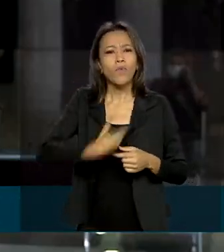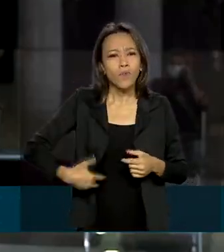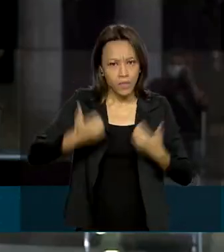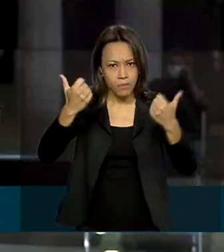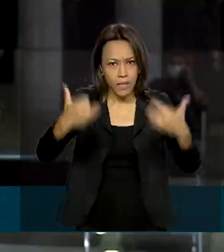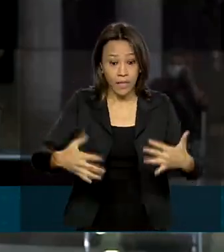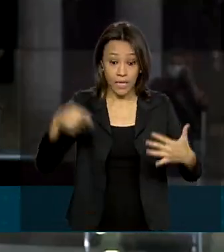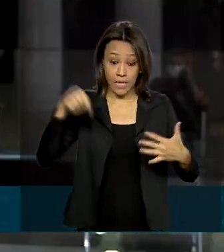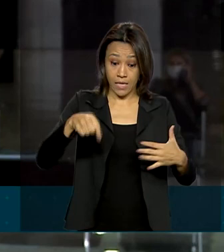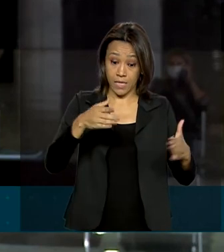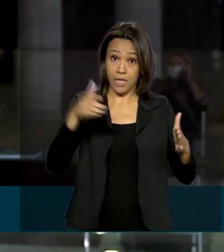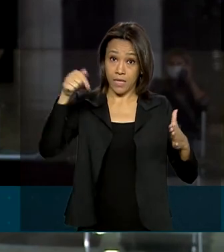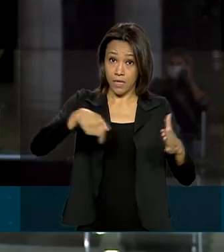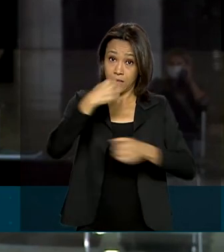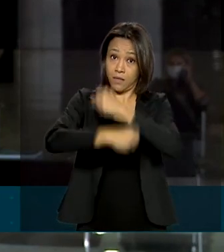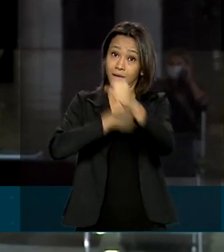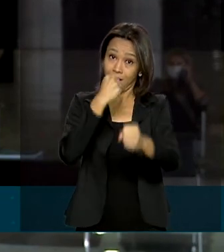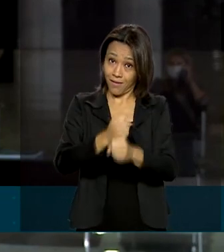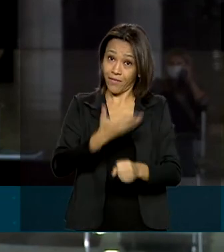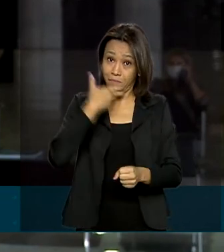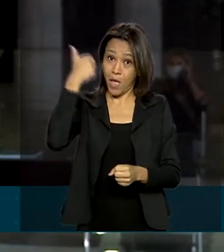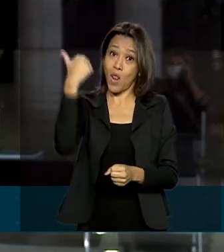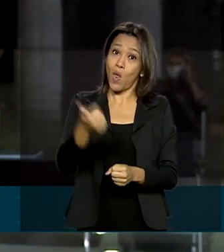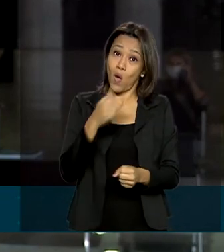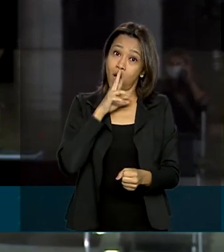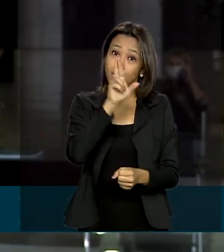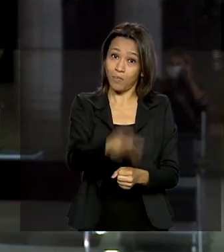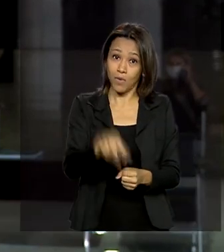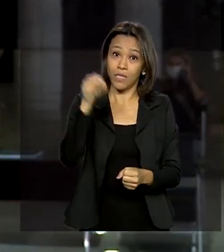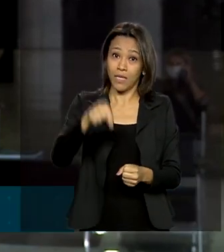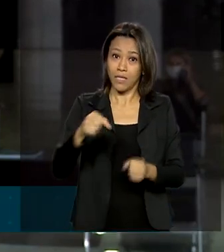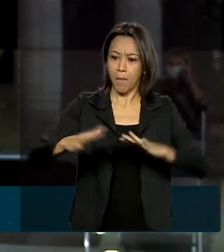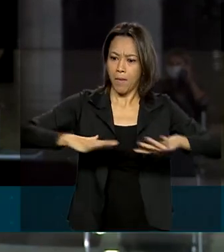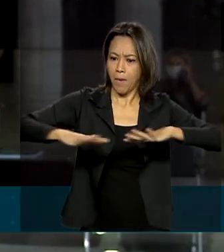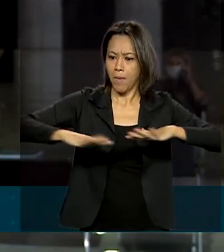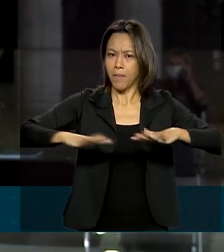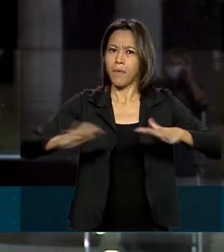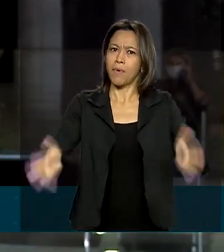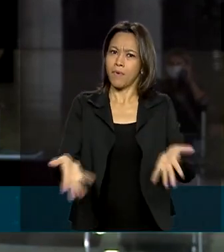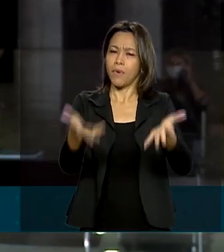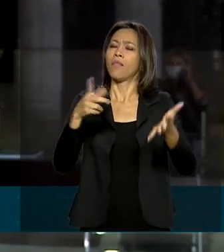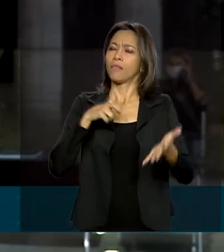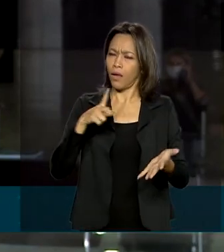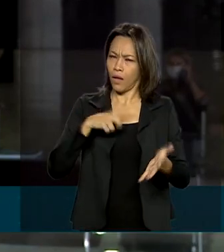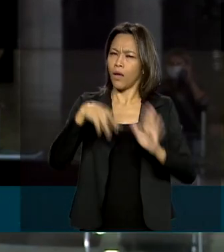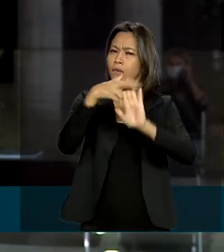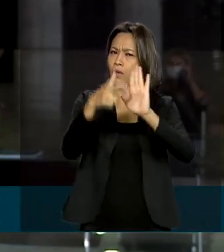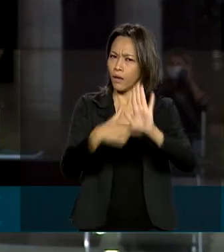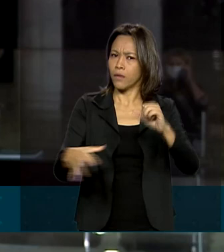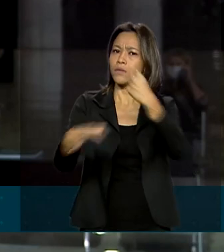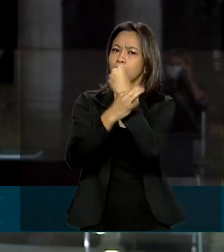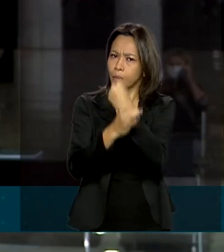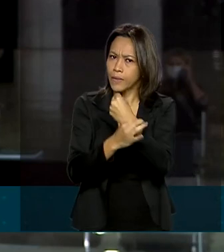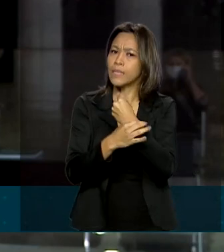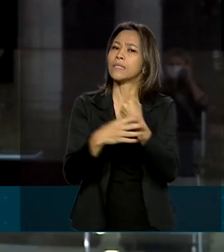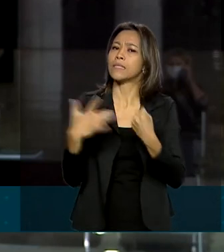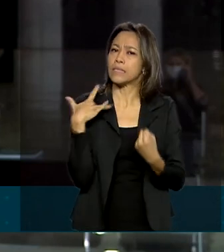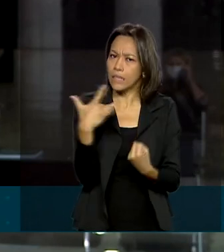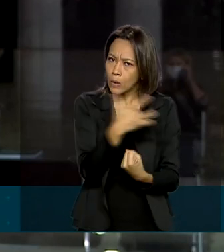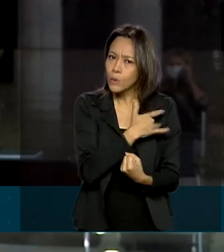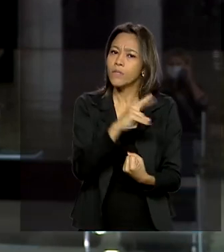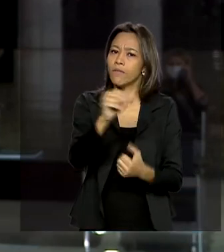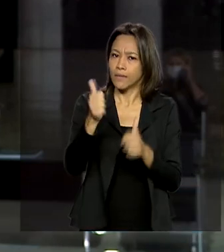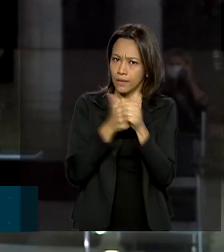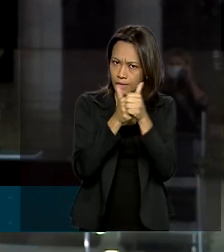2020 traga resultados ainda melhores. É bom lembrar que todas as normas de segurança e saúde deverão ser